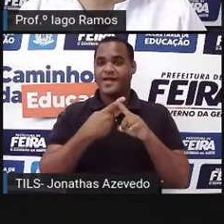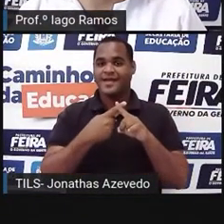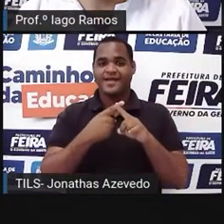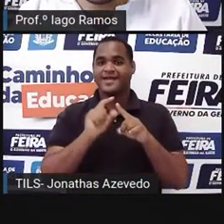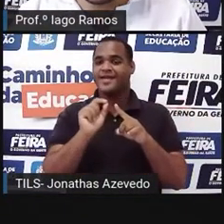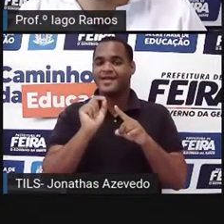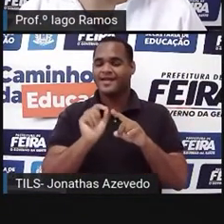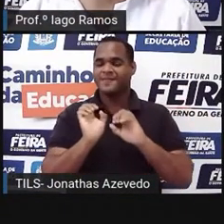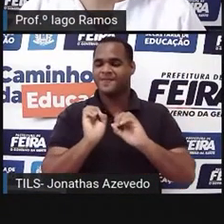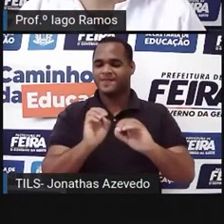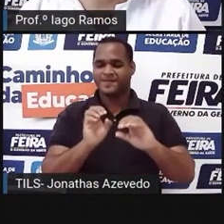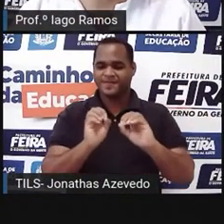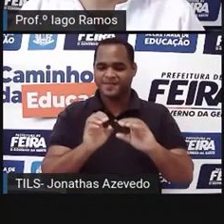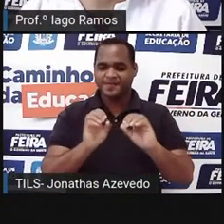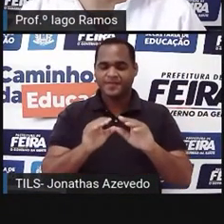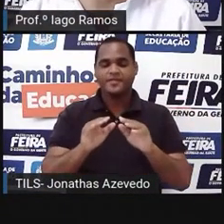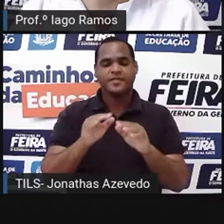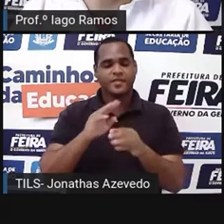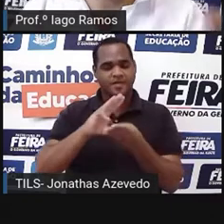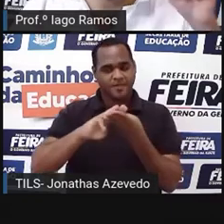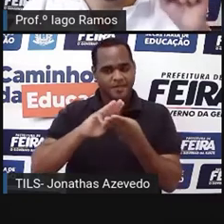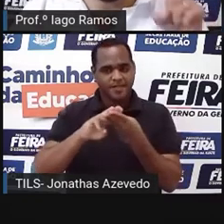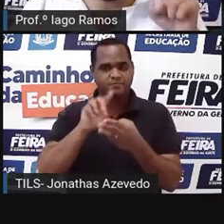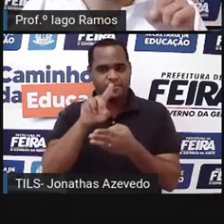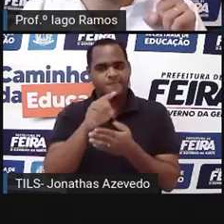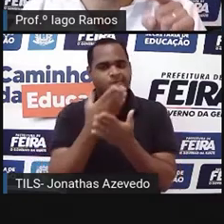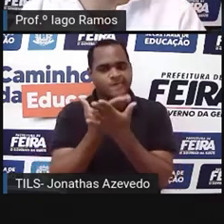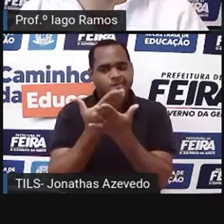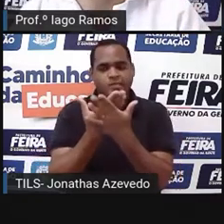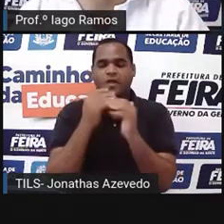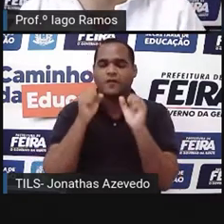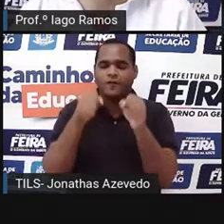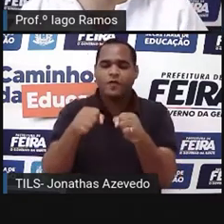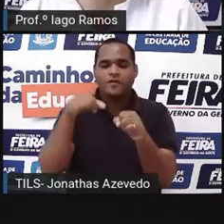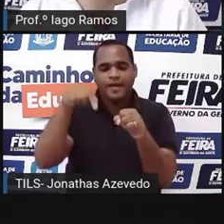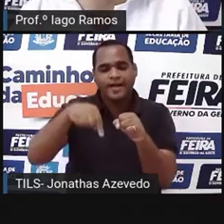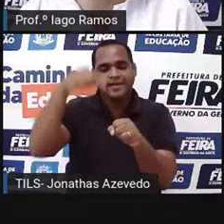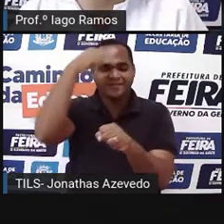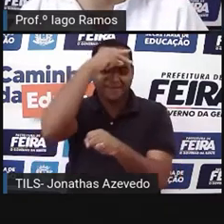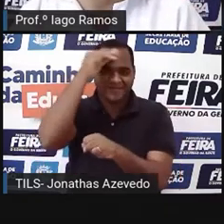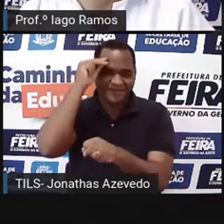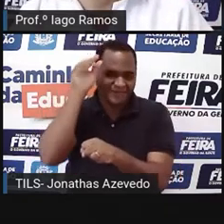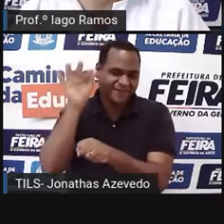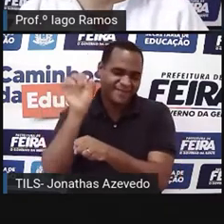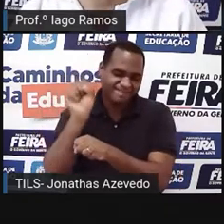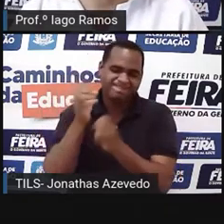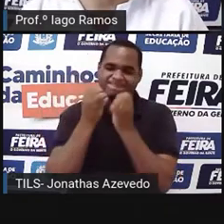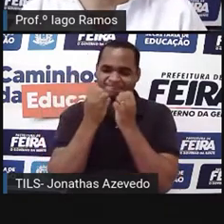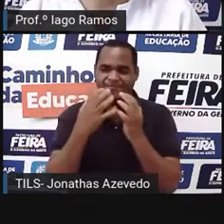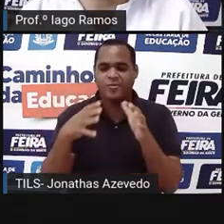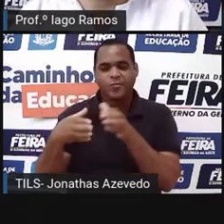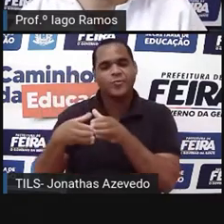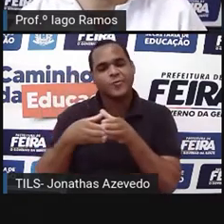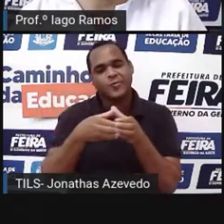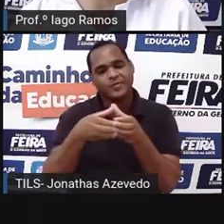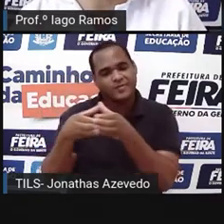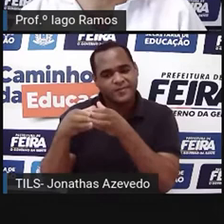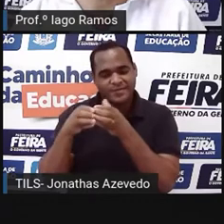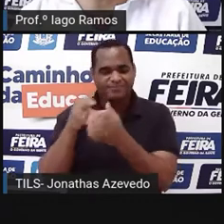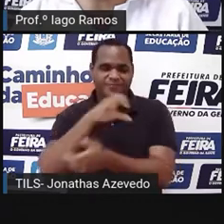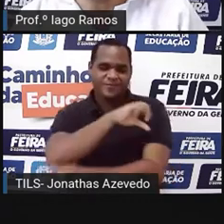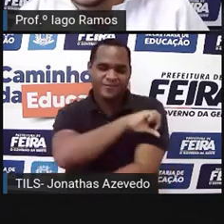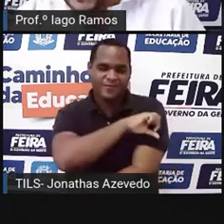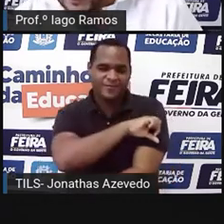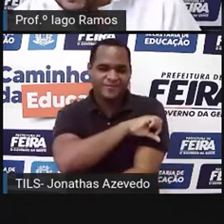de matemática para você que é estudante da nossa rede municipal de ensino das turmas de nono ano,